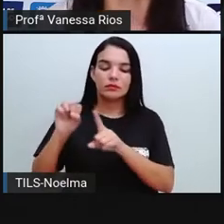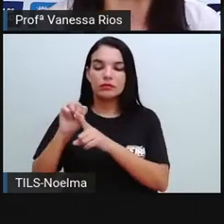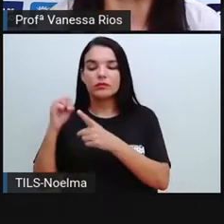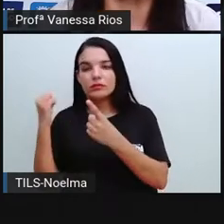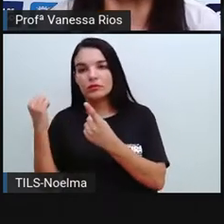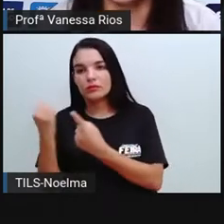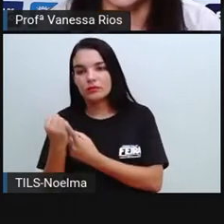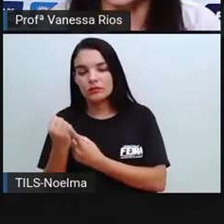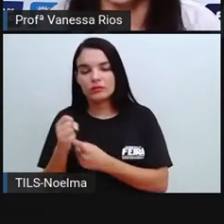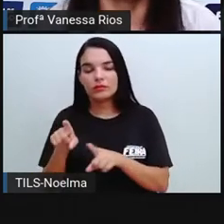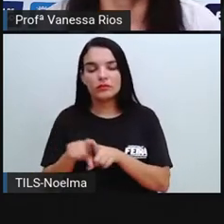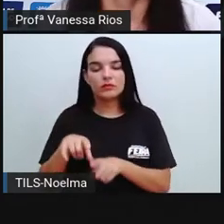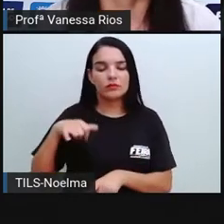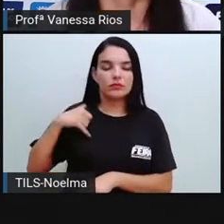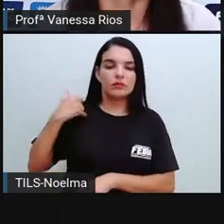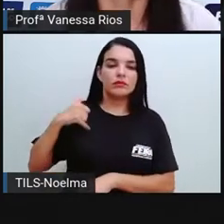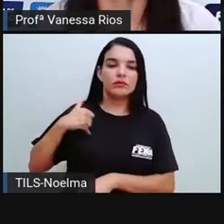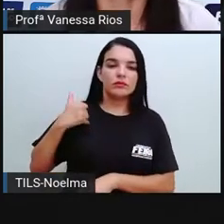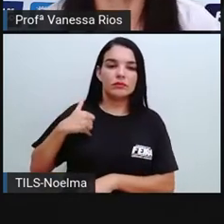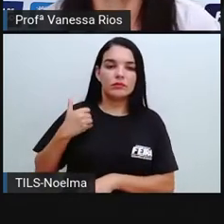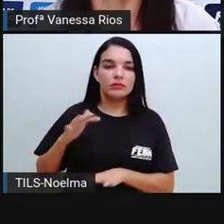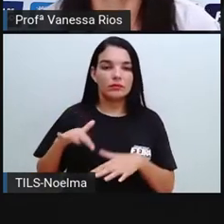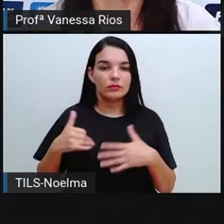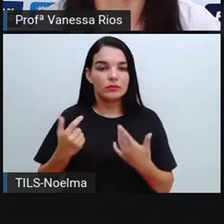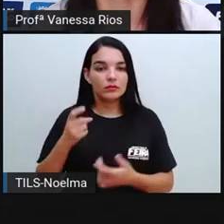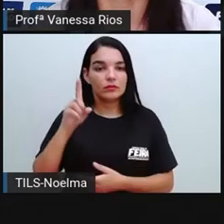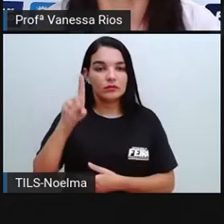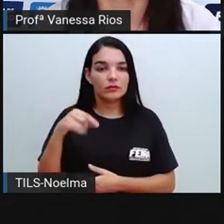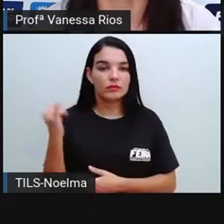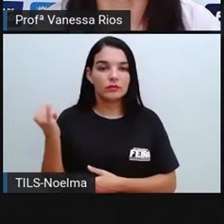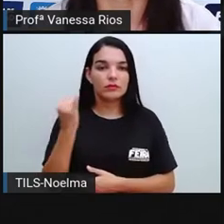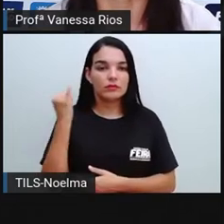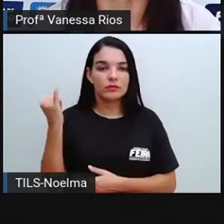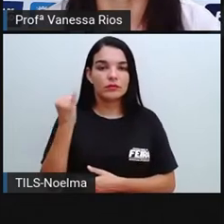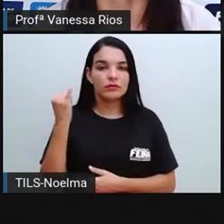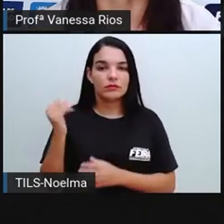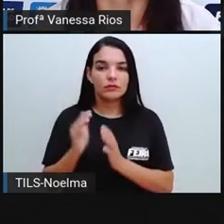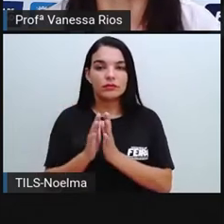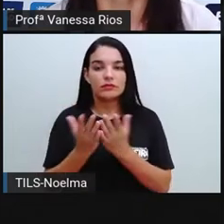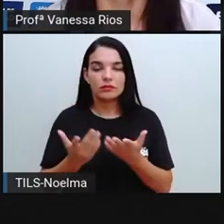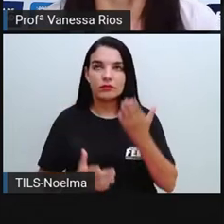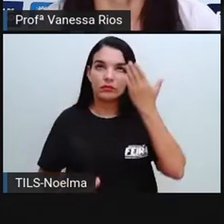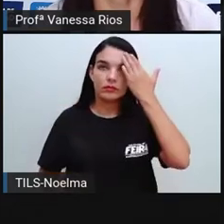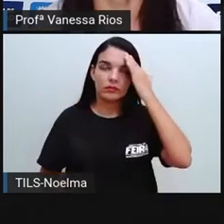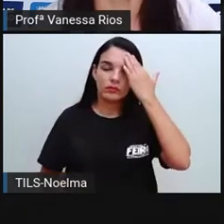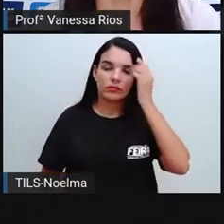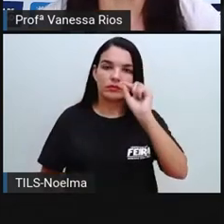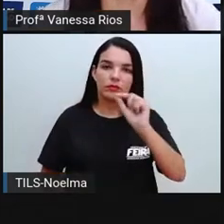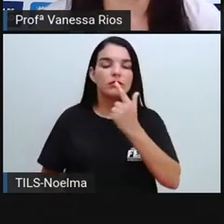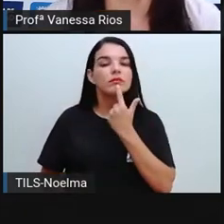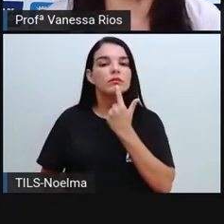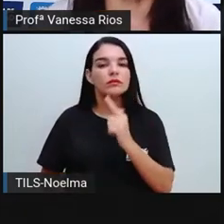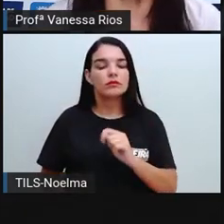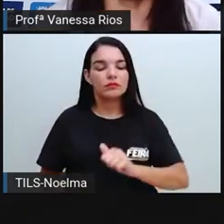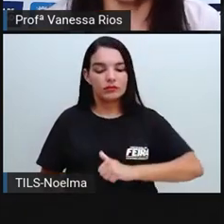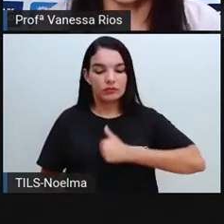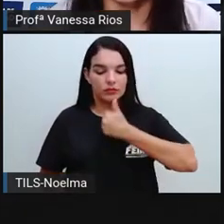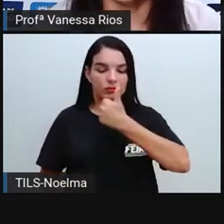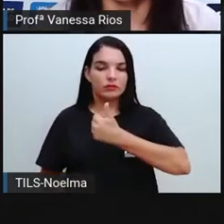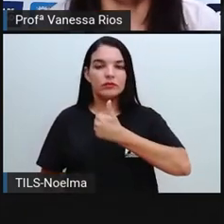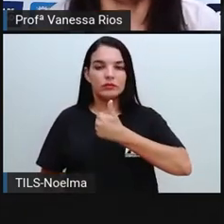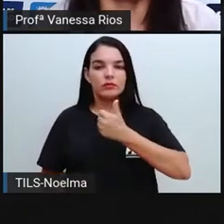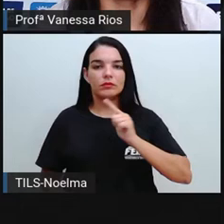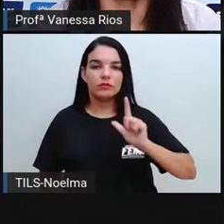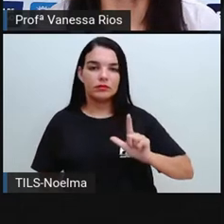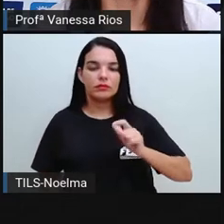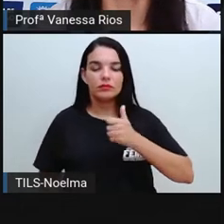questões de idade. Então é muito importante nós entendermos a língua materna como uma língua inicial do meio em